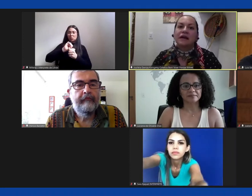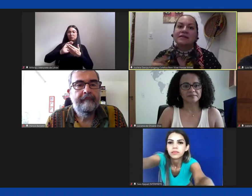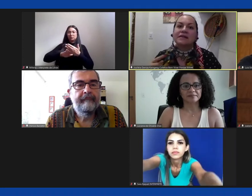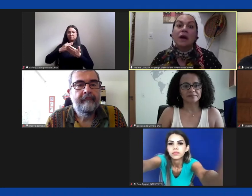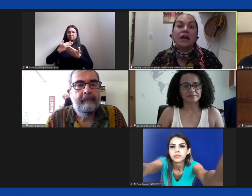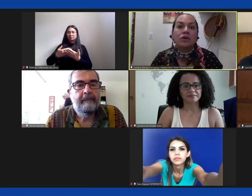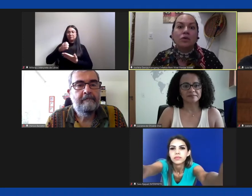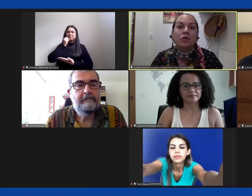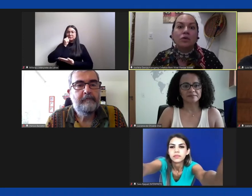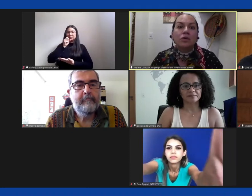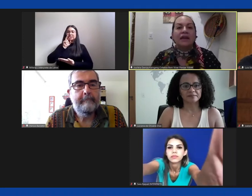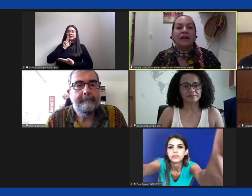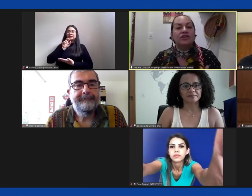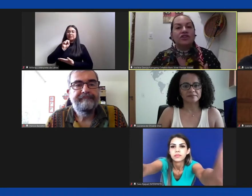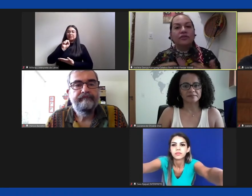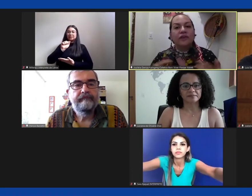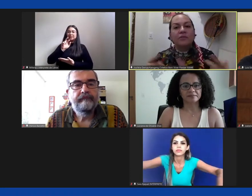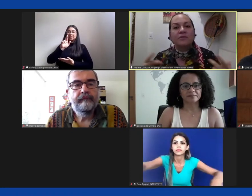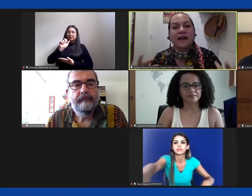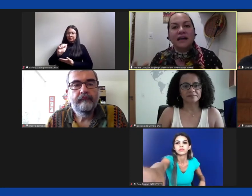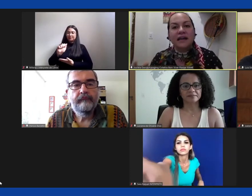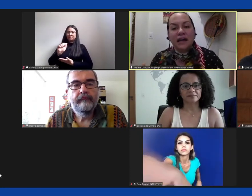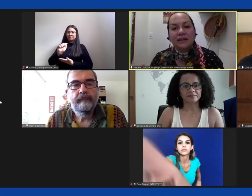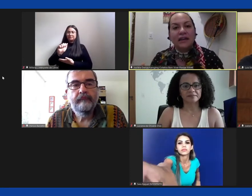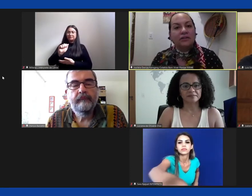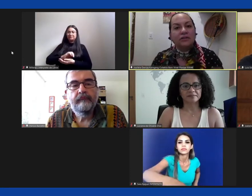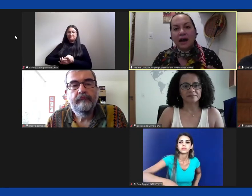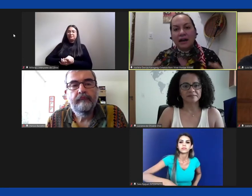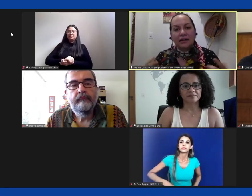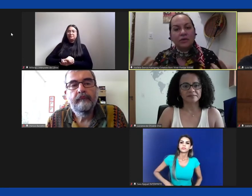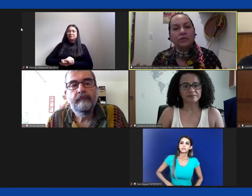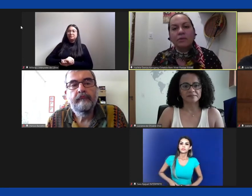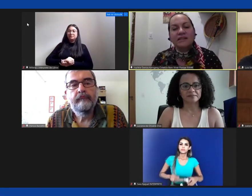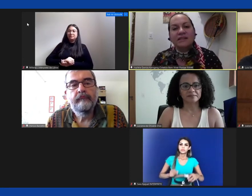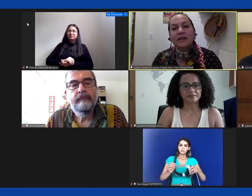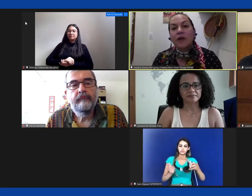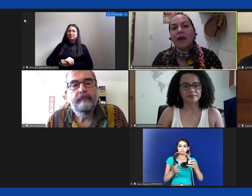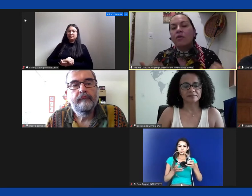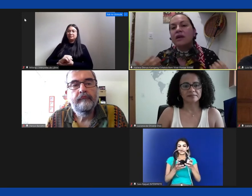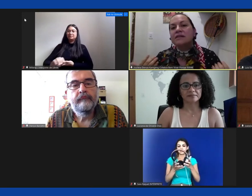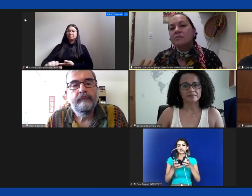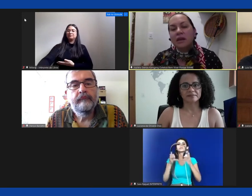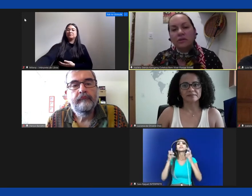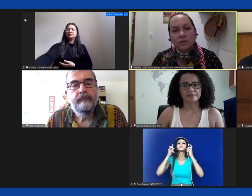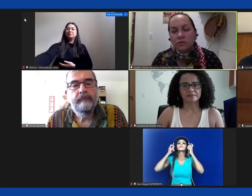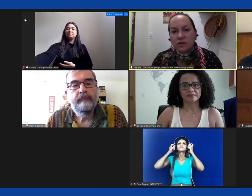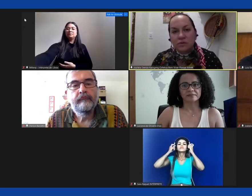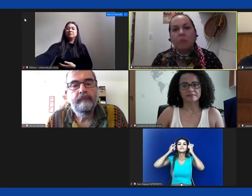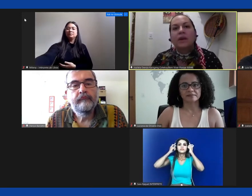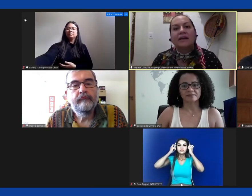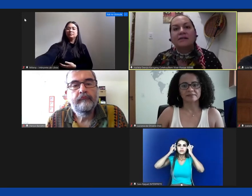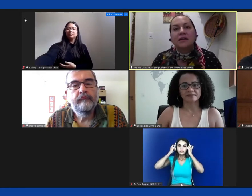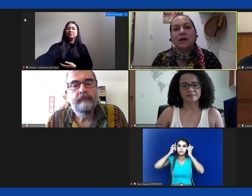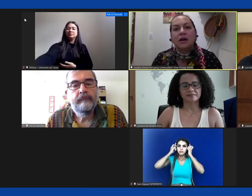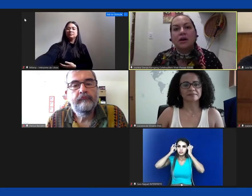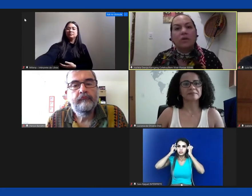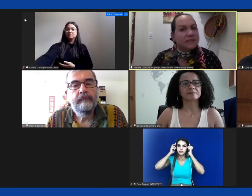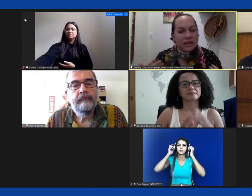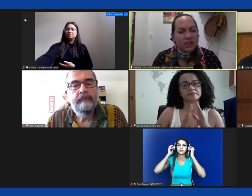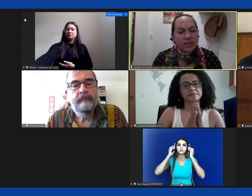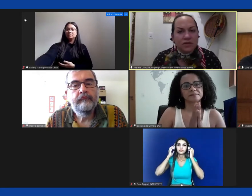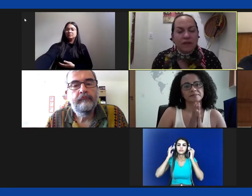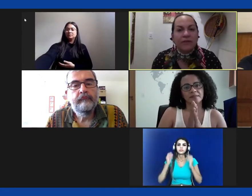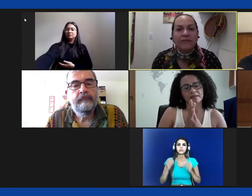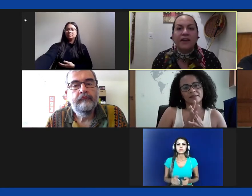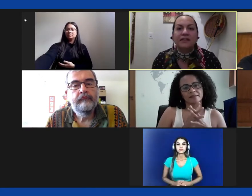em educação em cultura né nós tivemos aí dentro da área da cultura brasileira um reconhecimento às culturas populares coisa